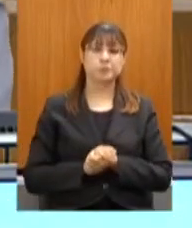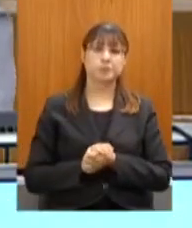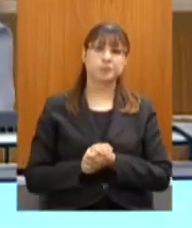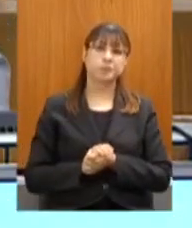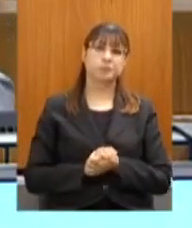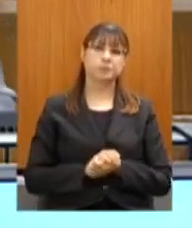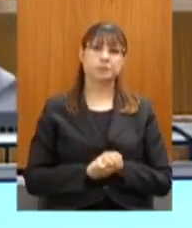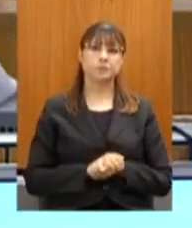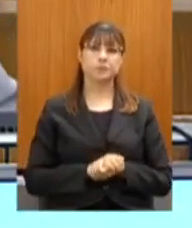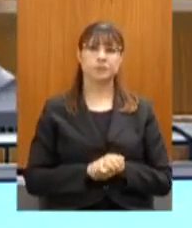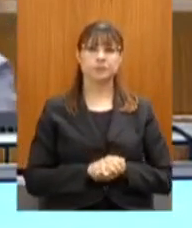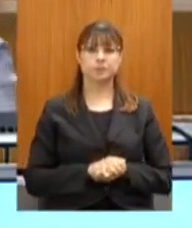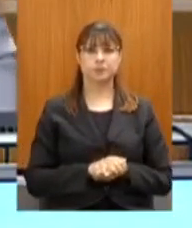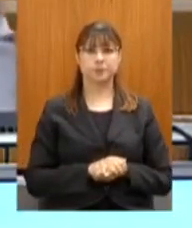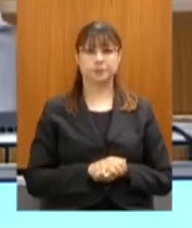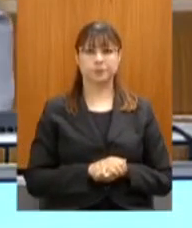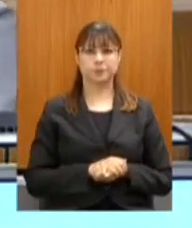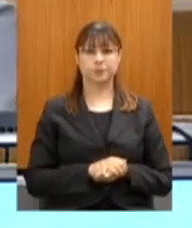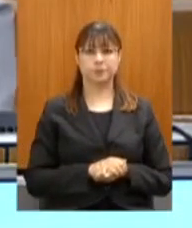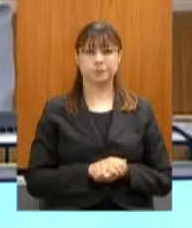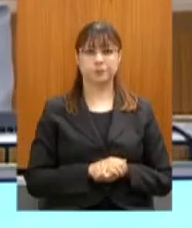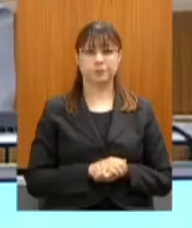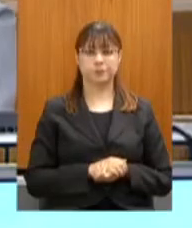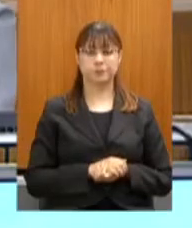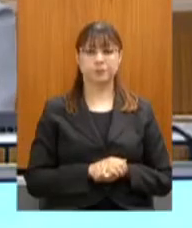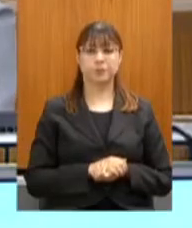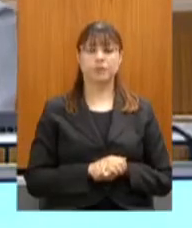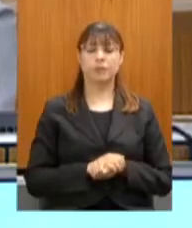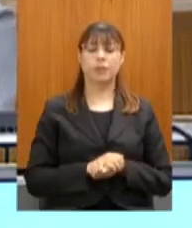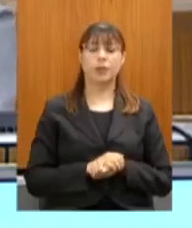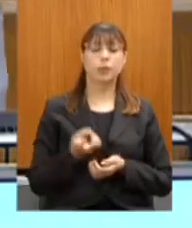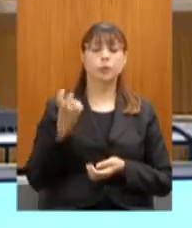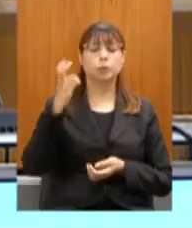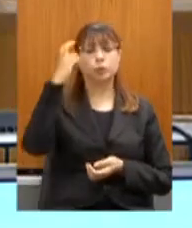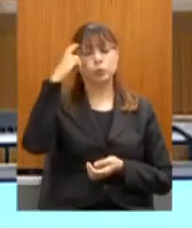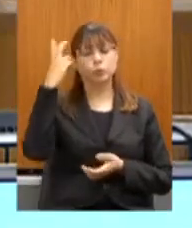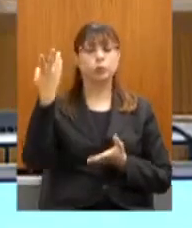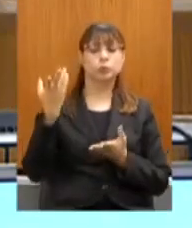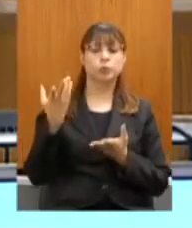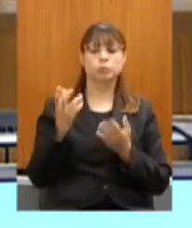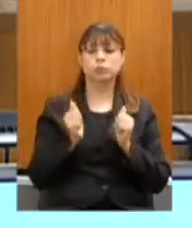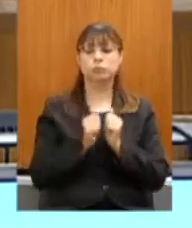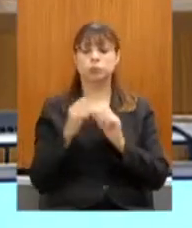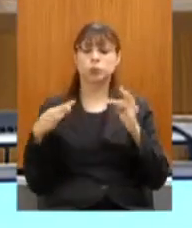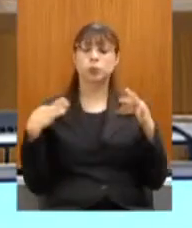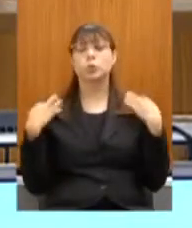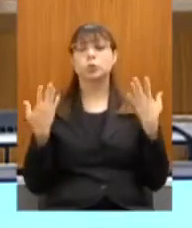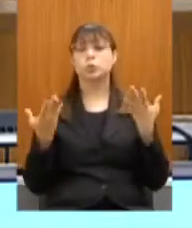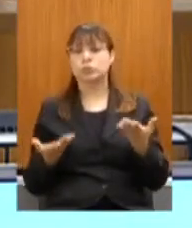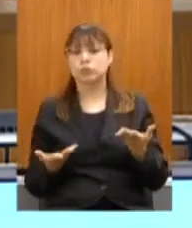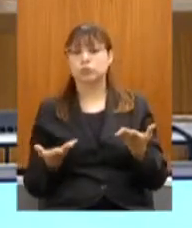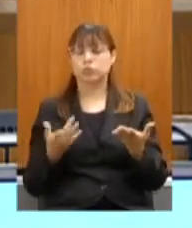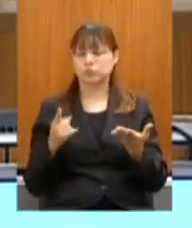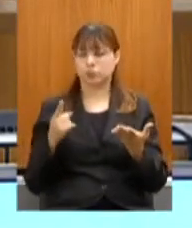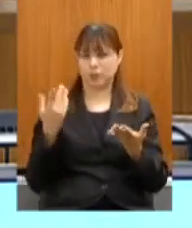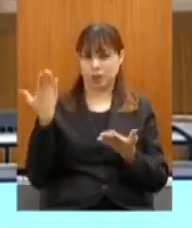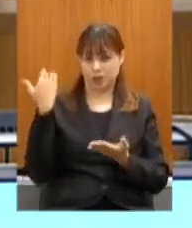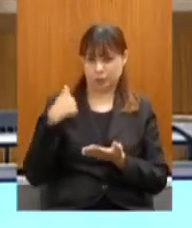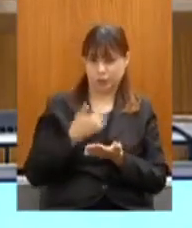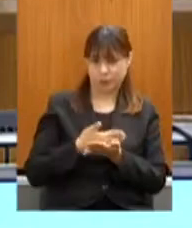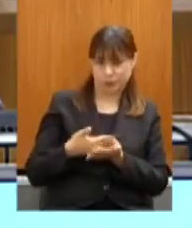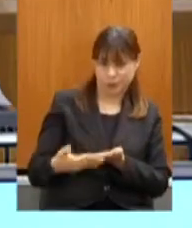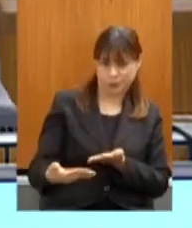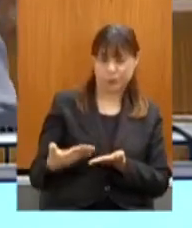Está tendo uma coisa aí. Transversalidade entre cultura e turismo. Bom, desde que entramos aí na secretaria,